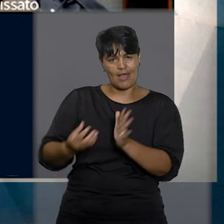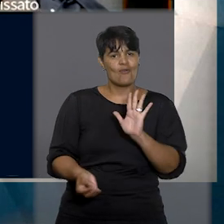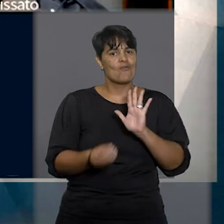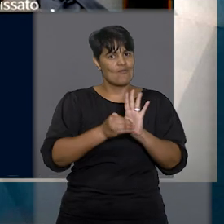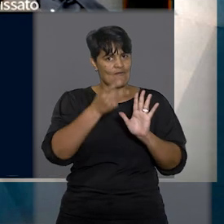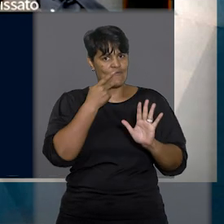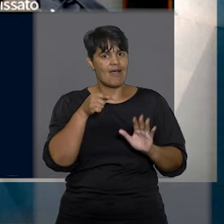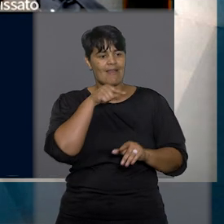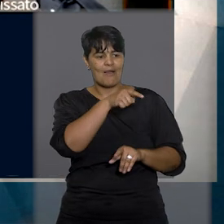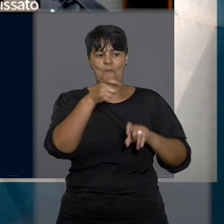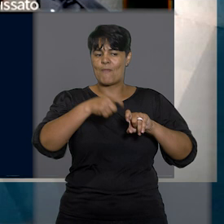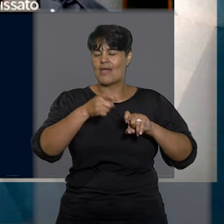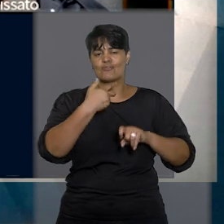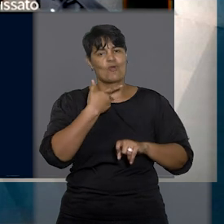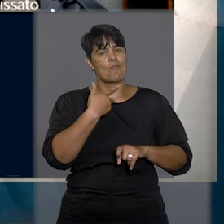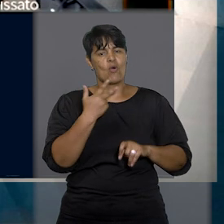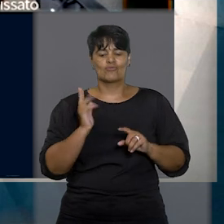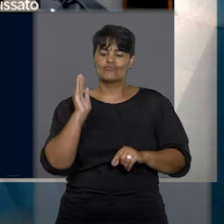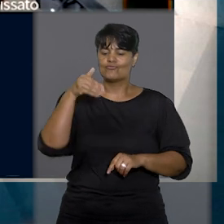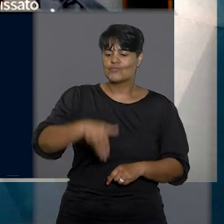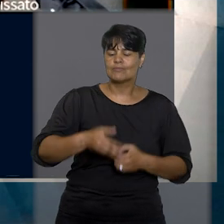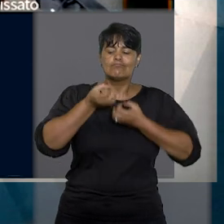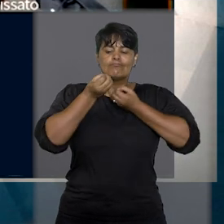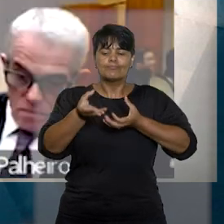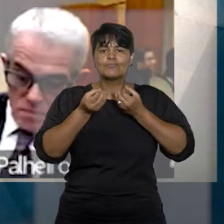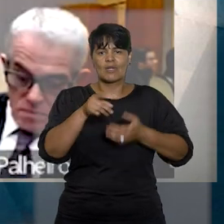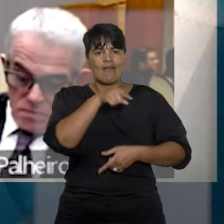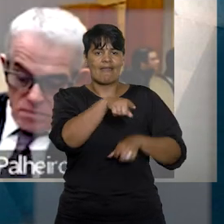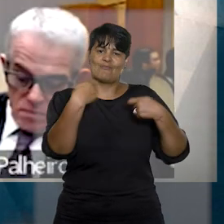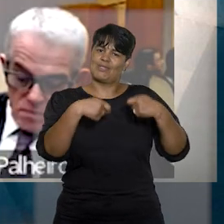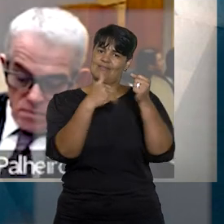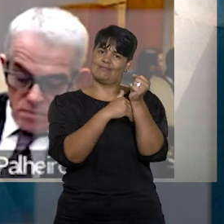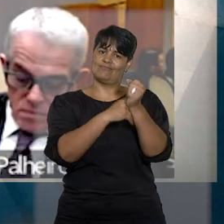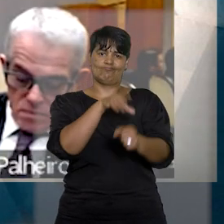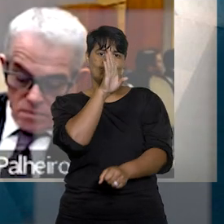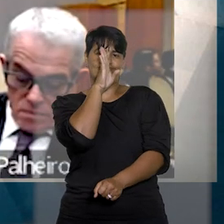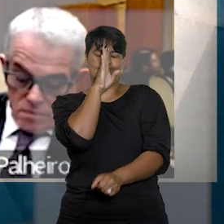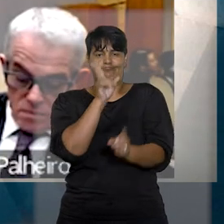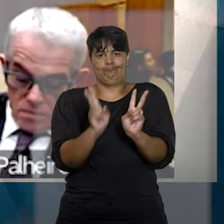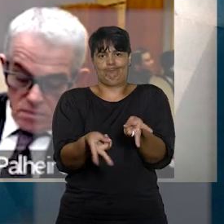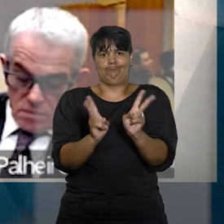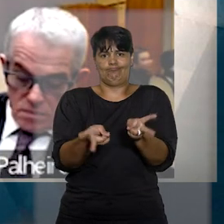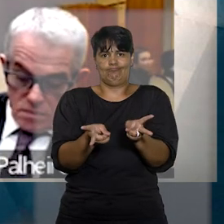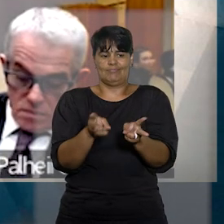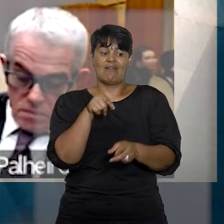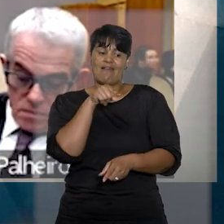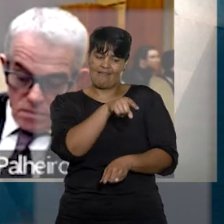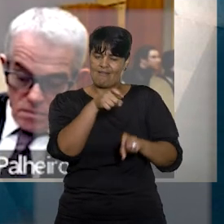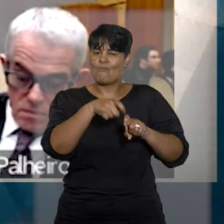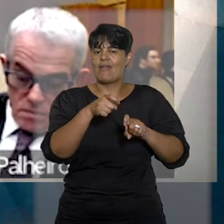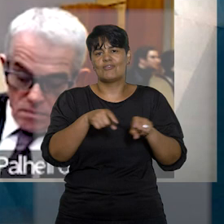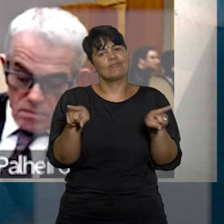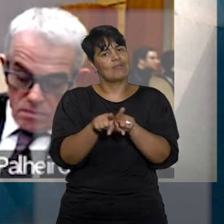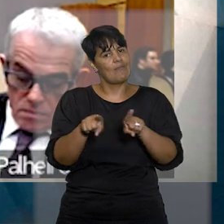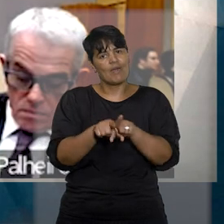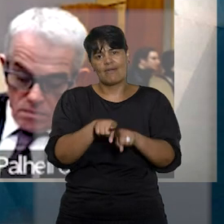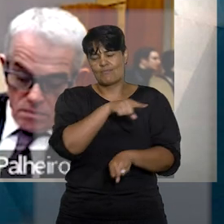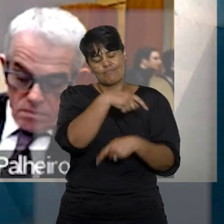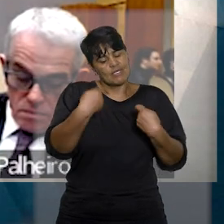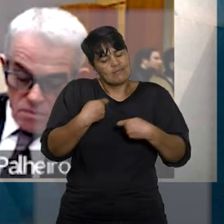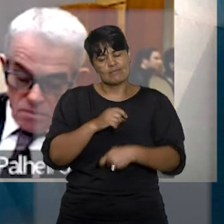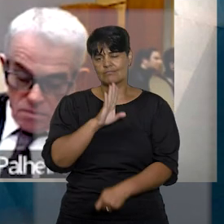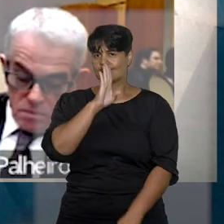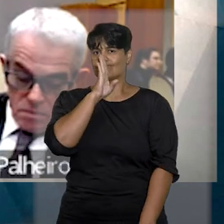das atividades profissionais devam guardar segredo e que o médico que atendeu a paciente se encaixa nessa proibição,